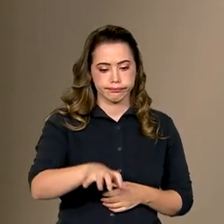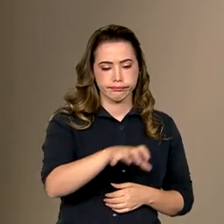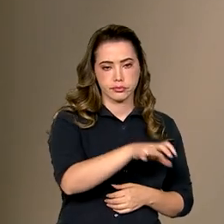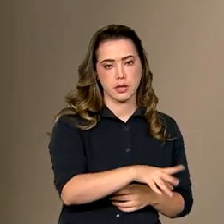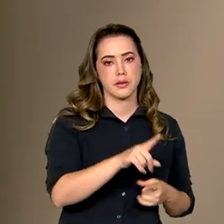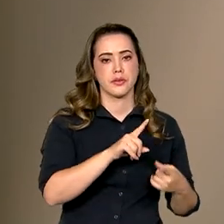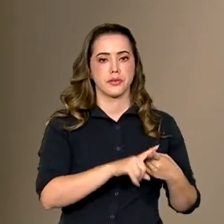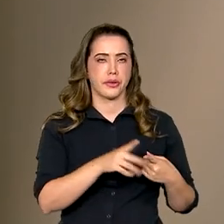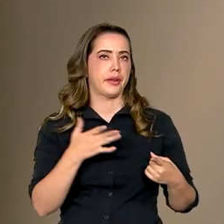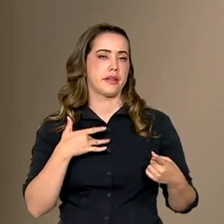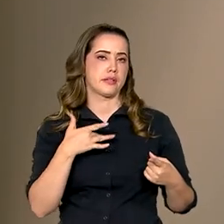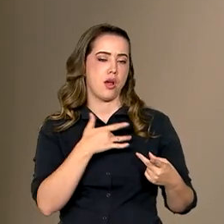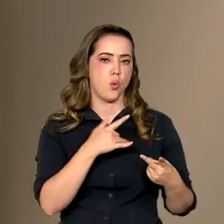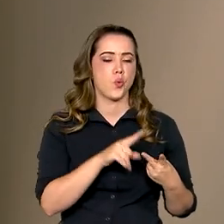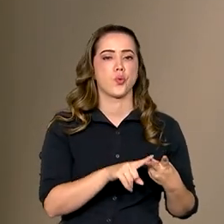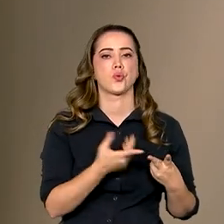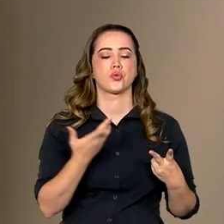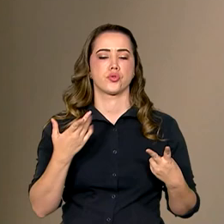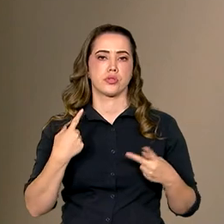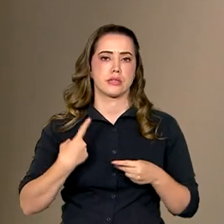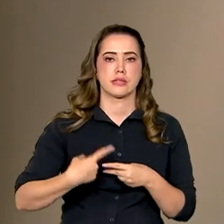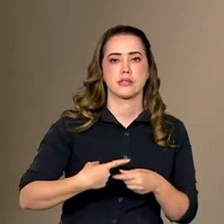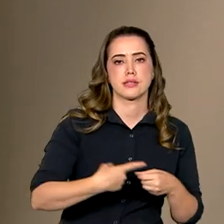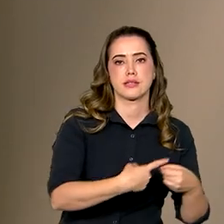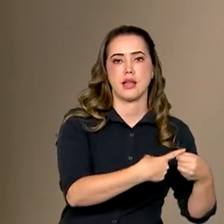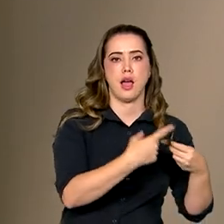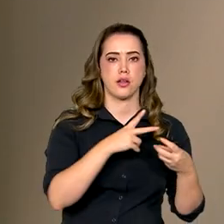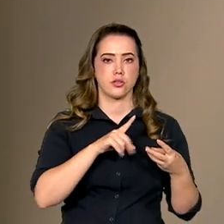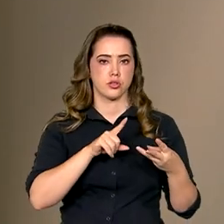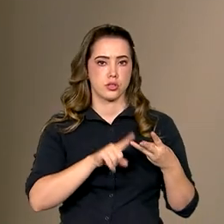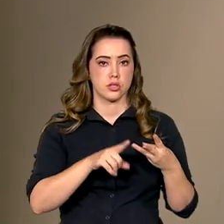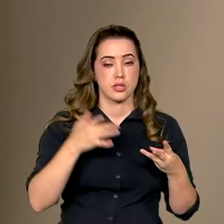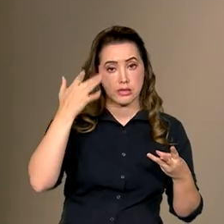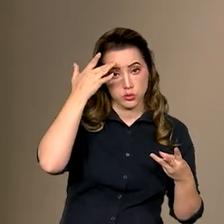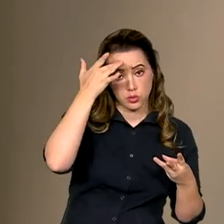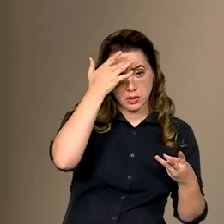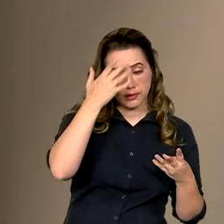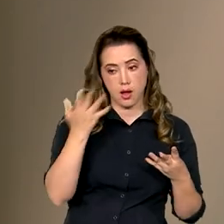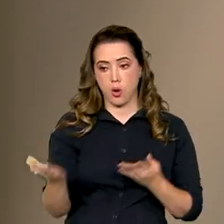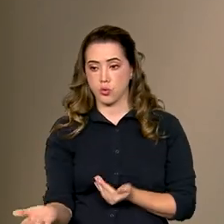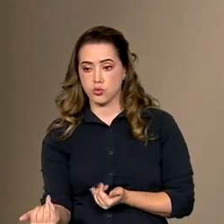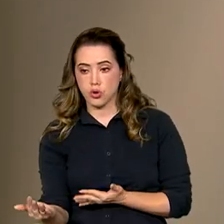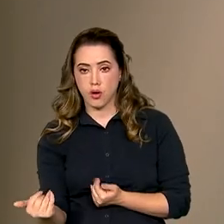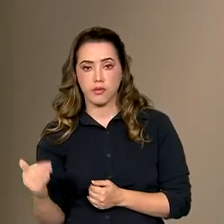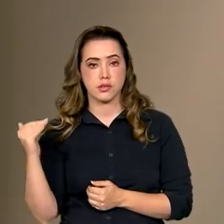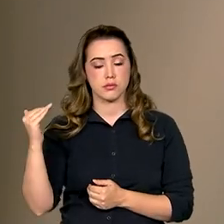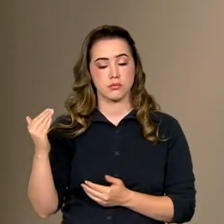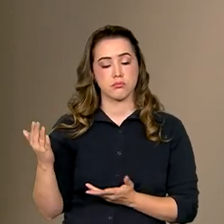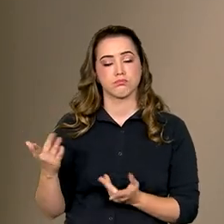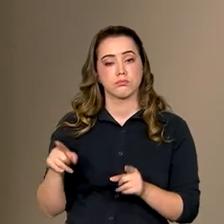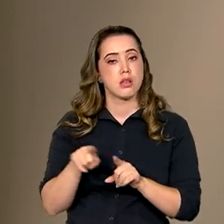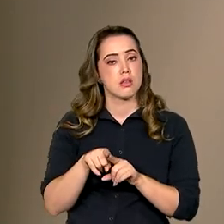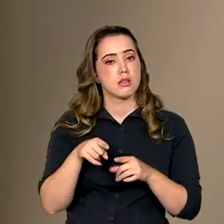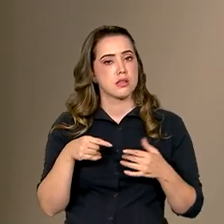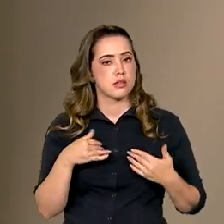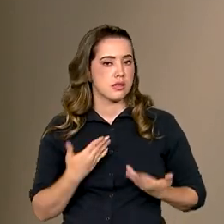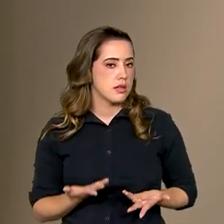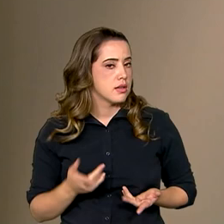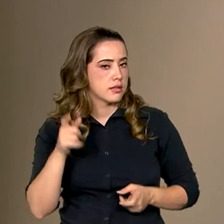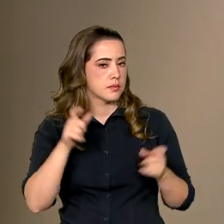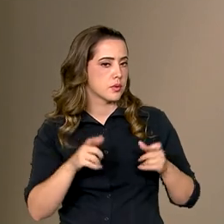a conferência da saúde, a conferência das cidades, a conferência da saúde mental da criança e do adolescente. E as pessoas